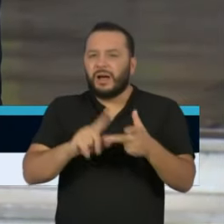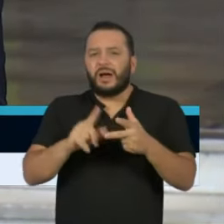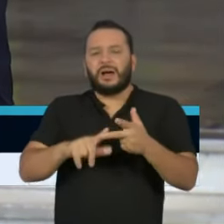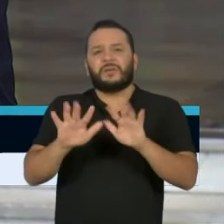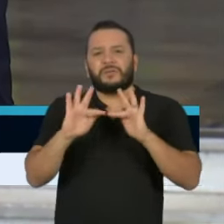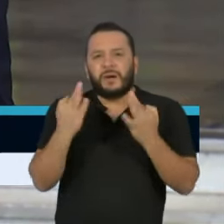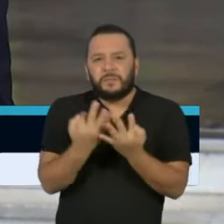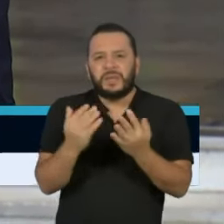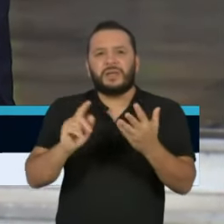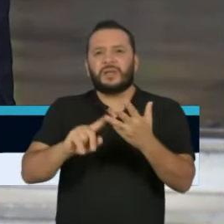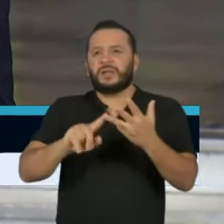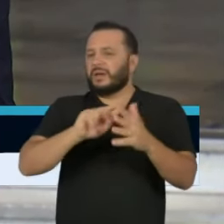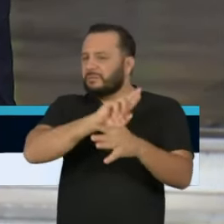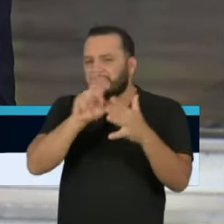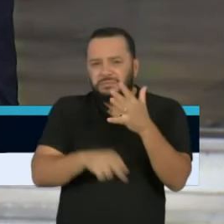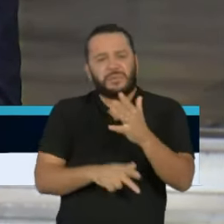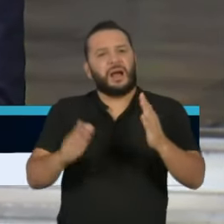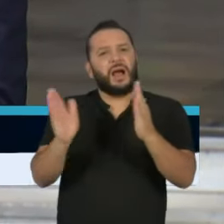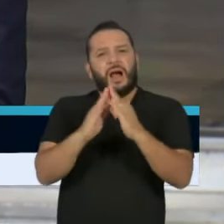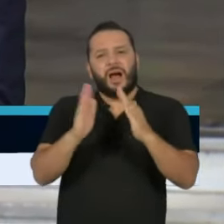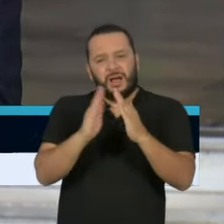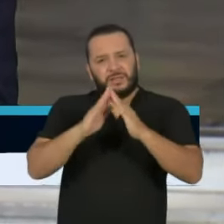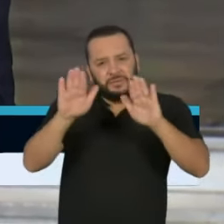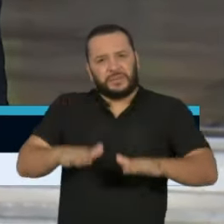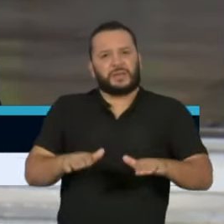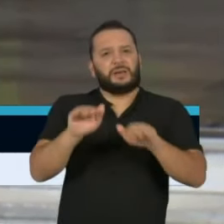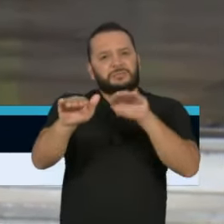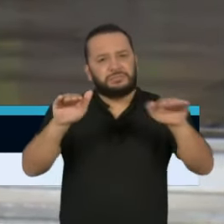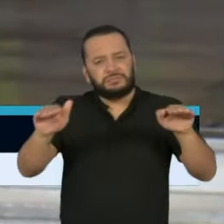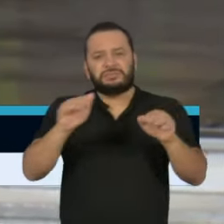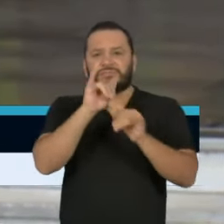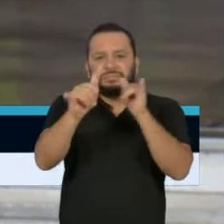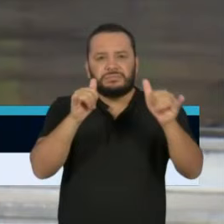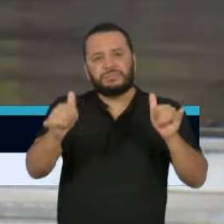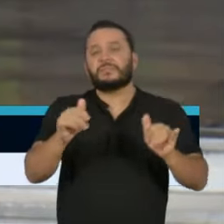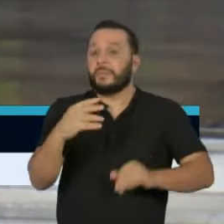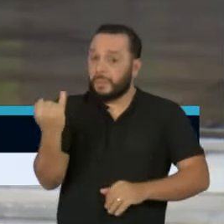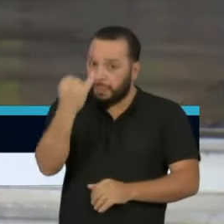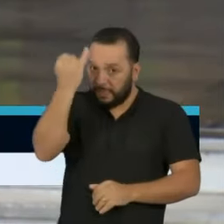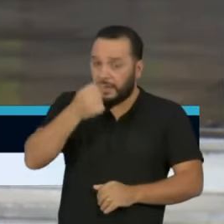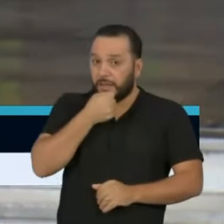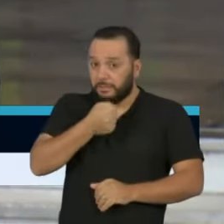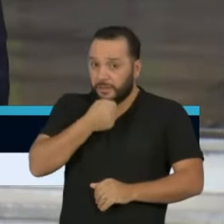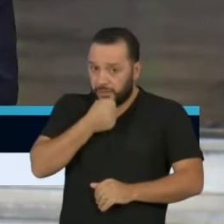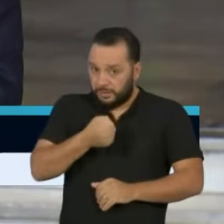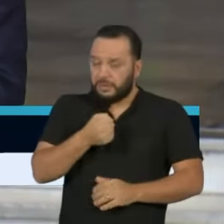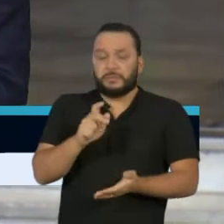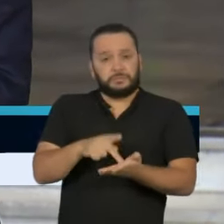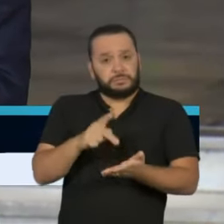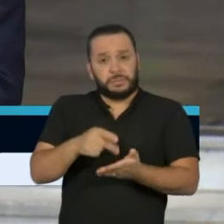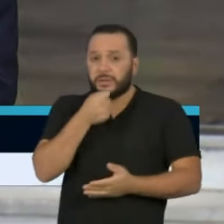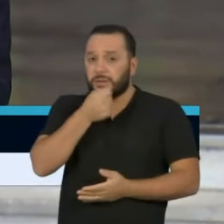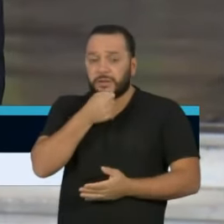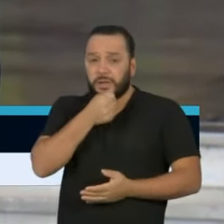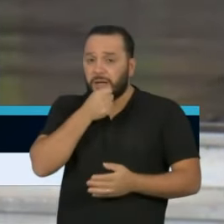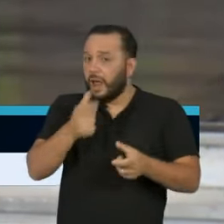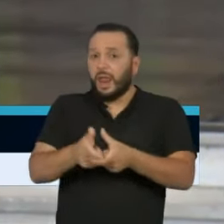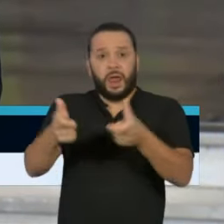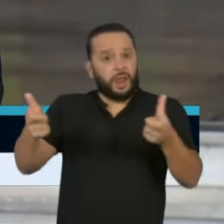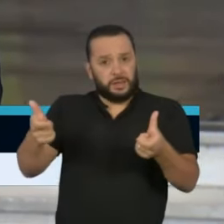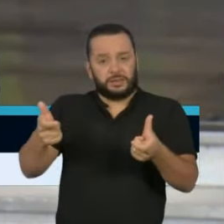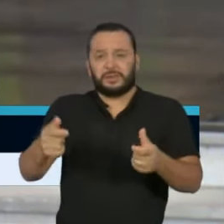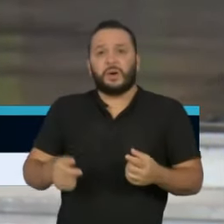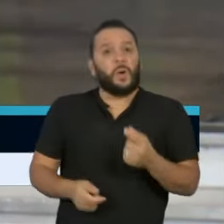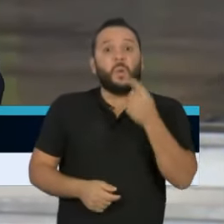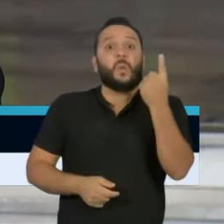fiquem em casa. Ressalto, como fez o Bruno, o trabalho da imprensa, aliás, de maneira unânime. Não vi um veículo de